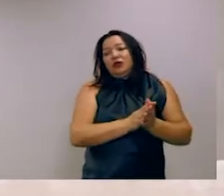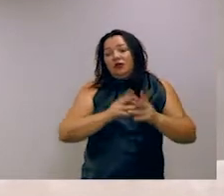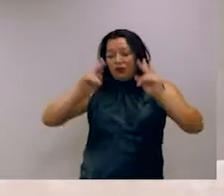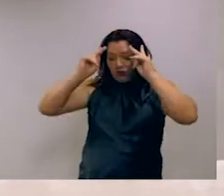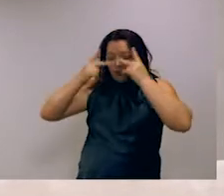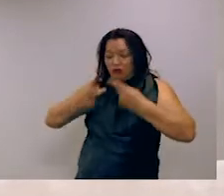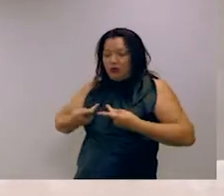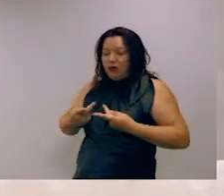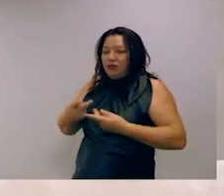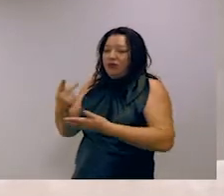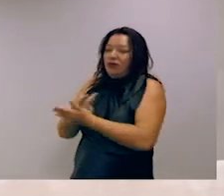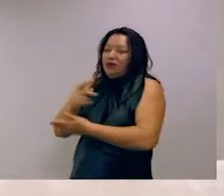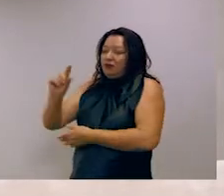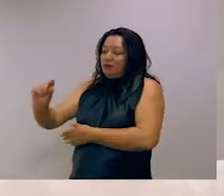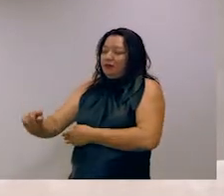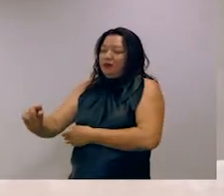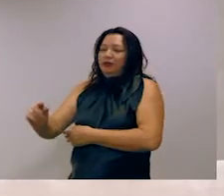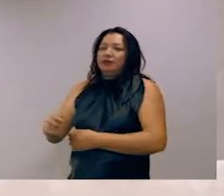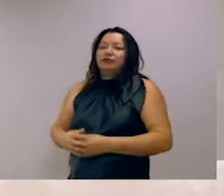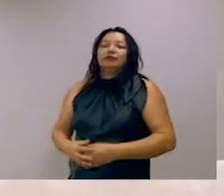erraria no mesmo exemplo adversarial.